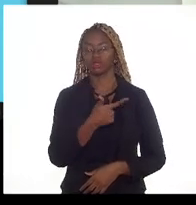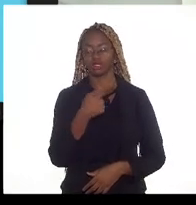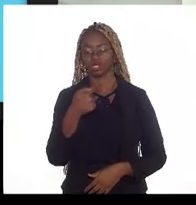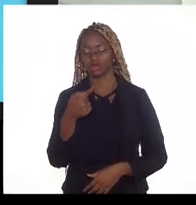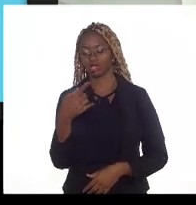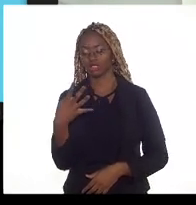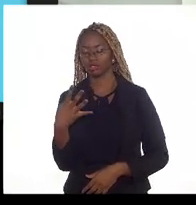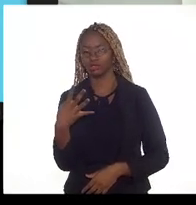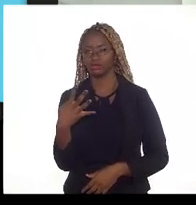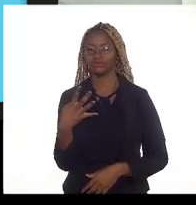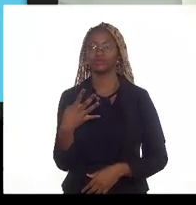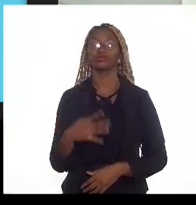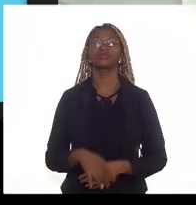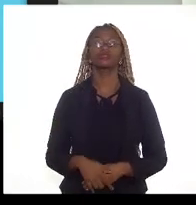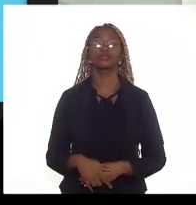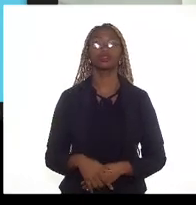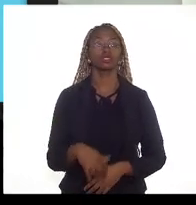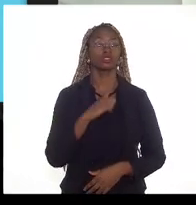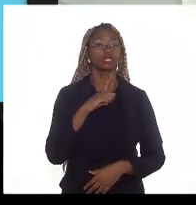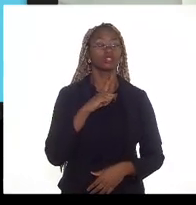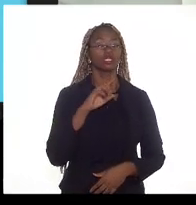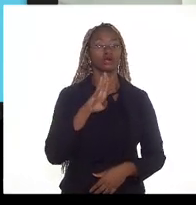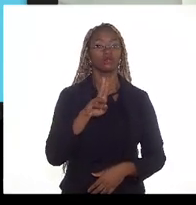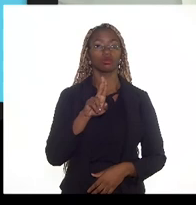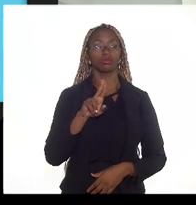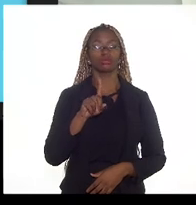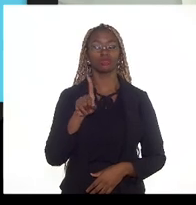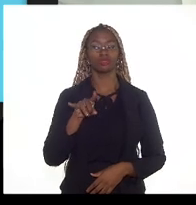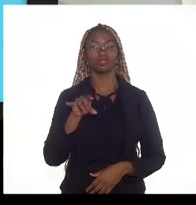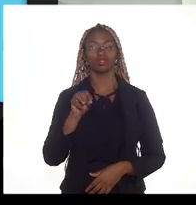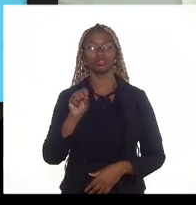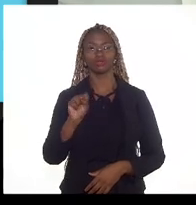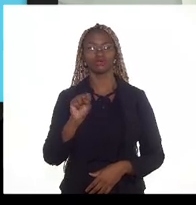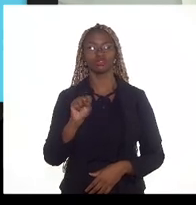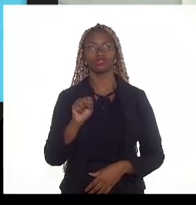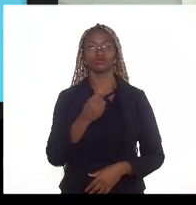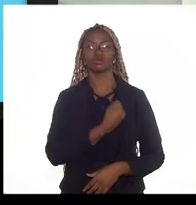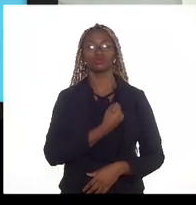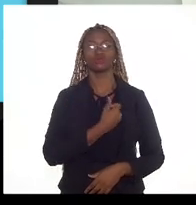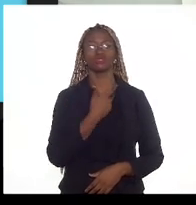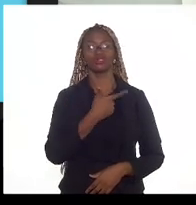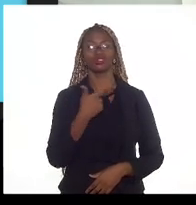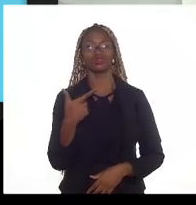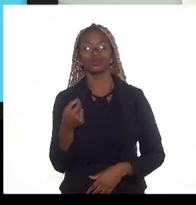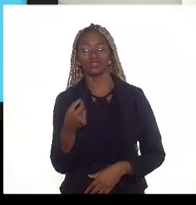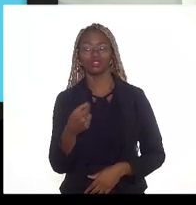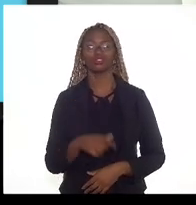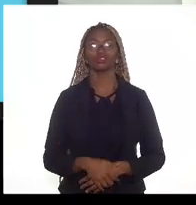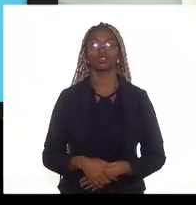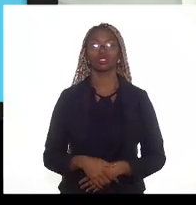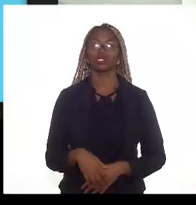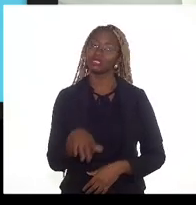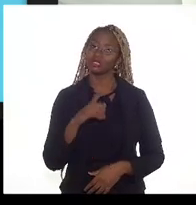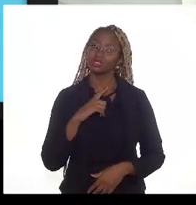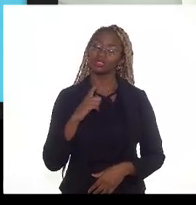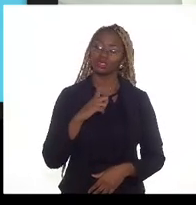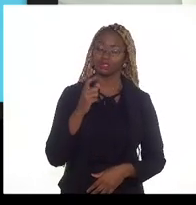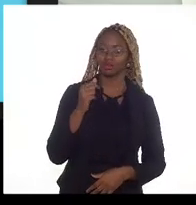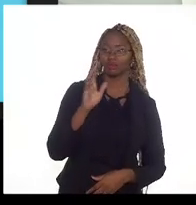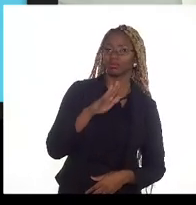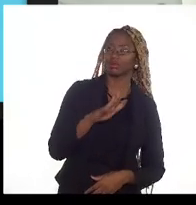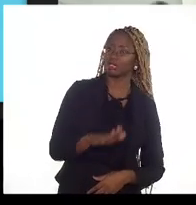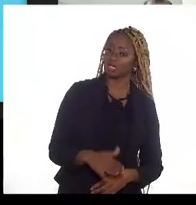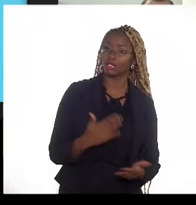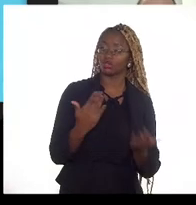e tenho um Búzios com um número de 220 né tenho um Búzios mais barato